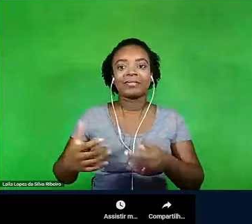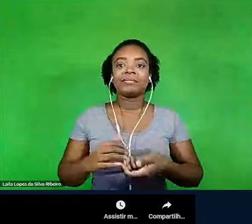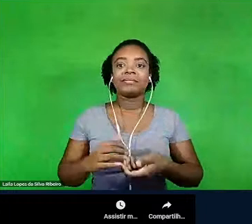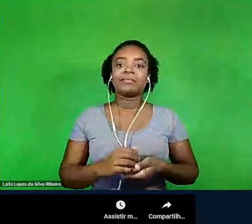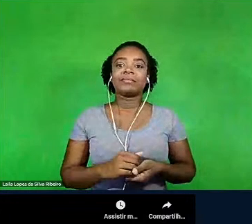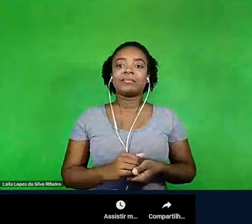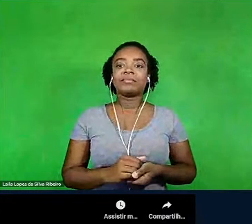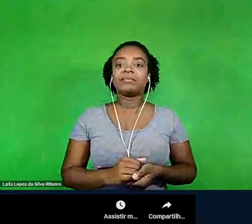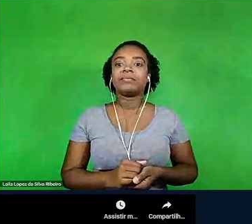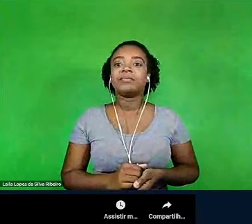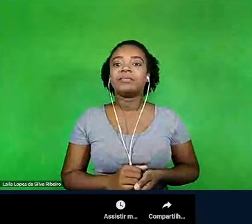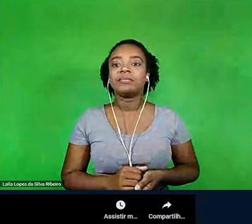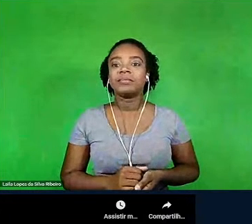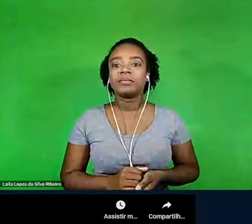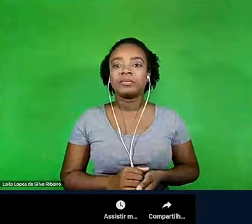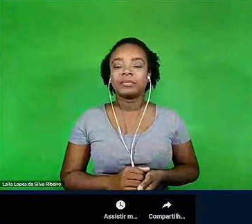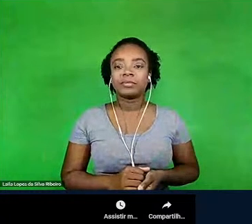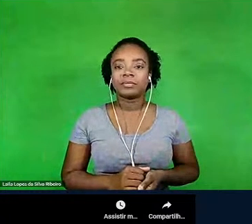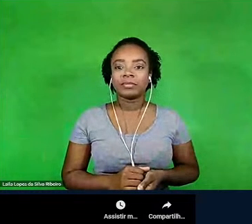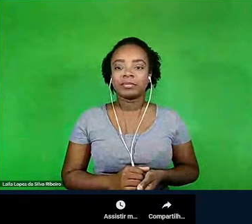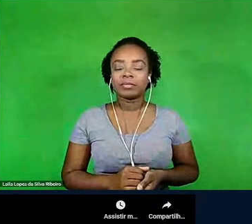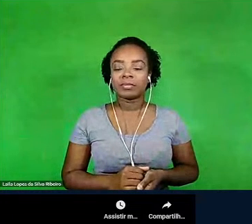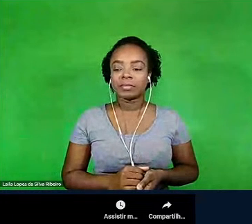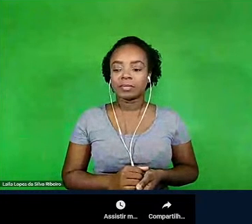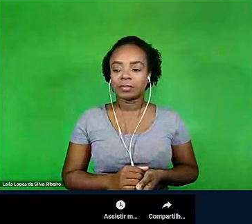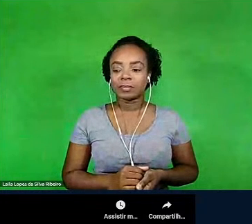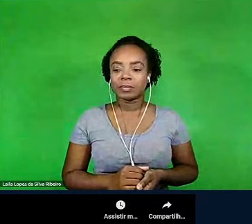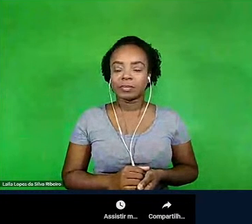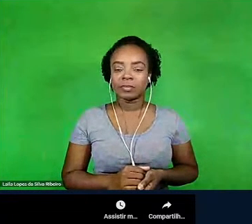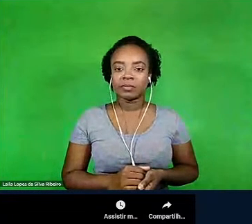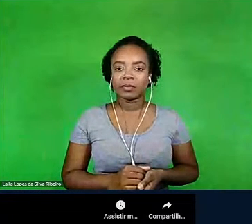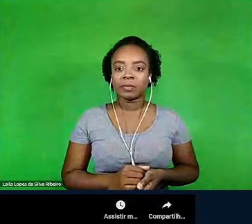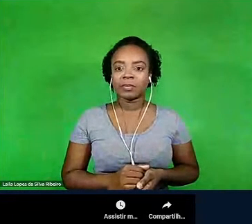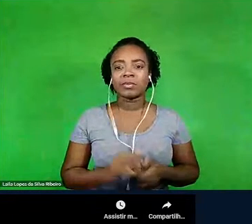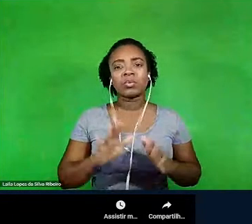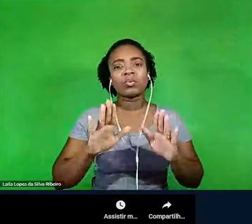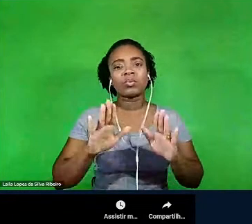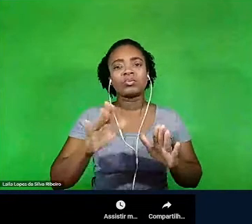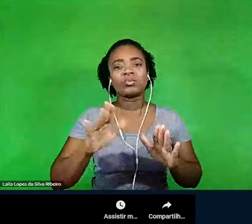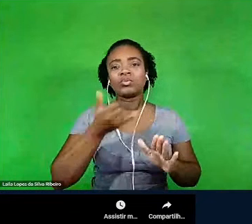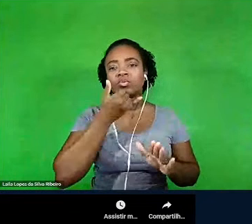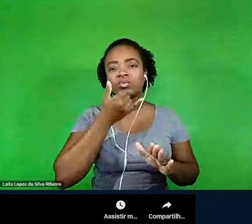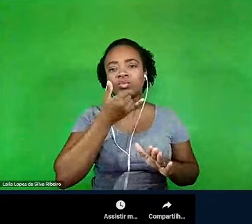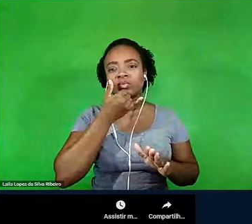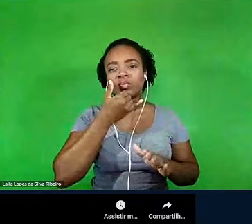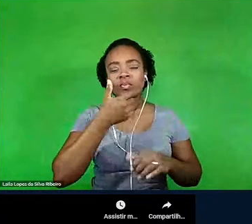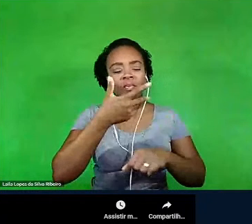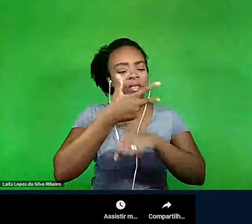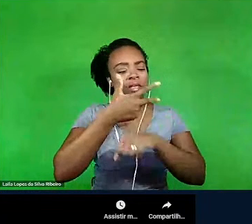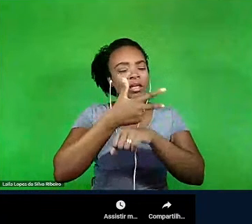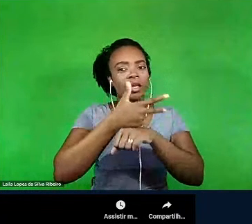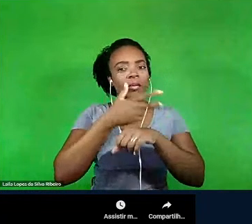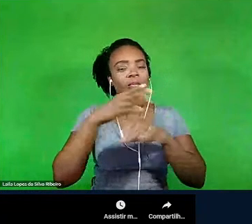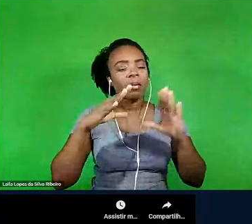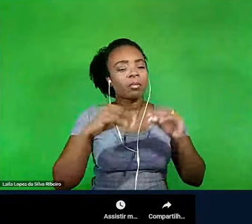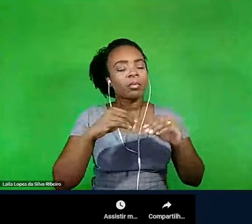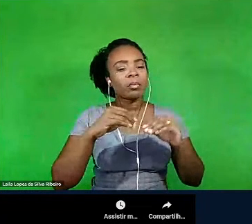Oi, eu não estou conseguindo ativar a webcam que está desligada, como que